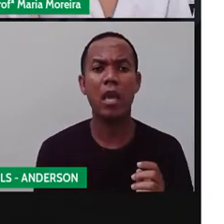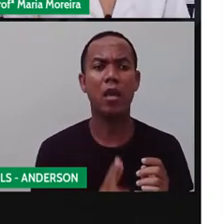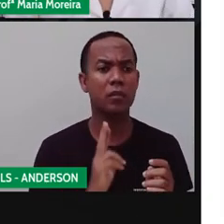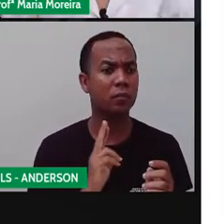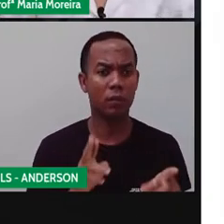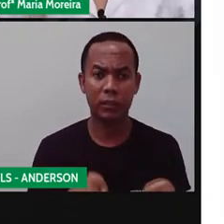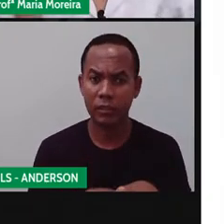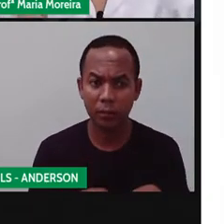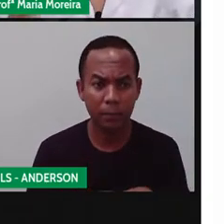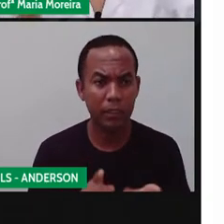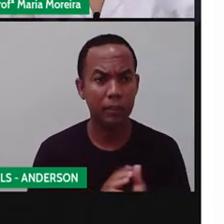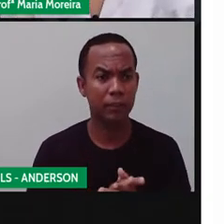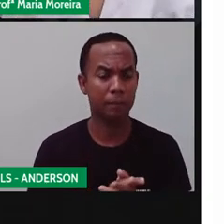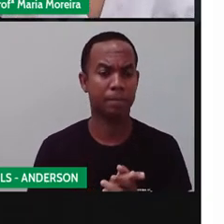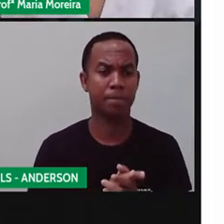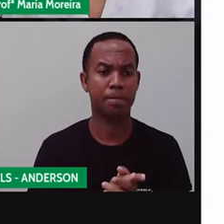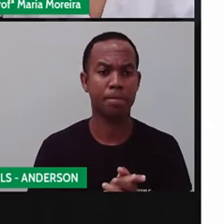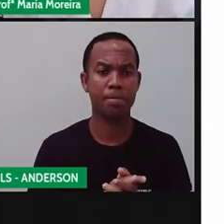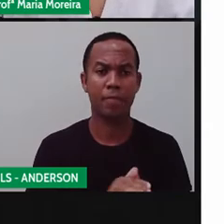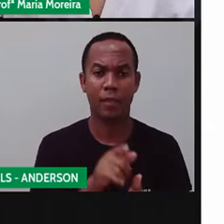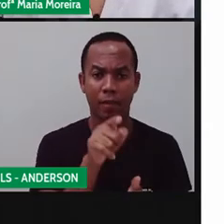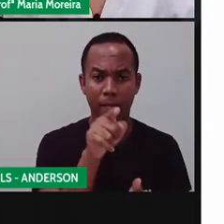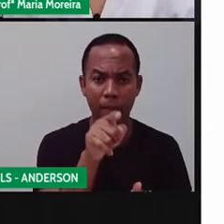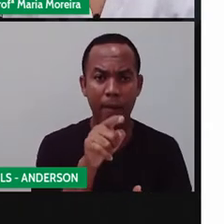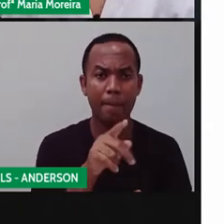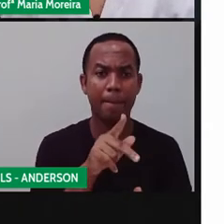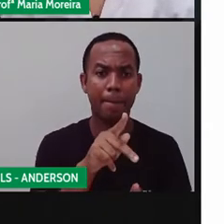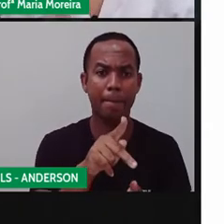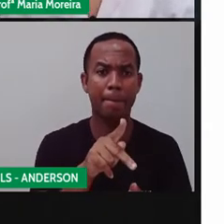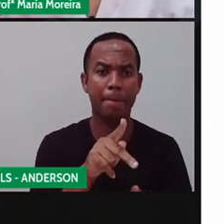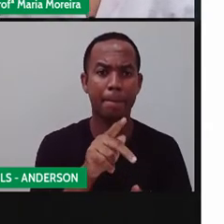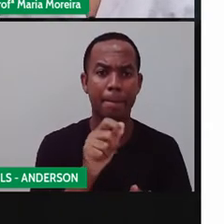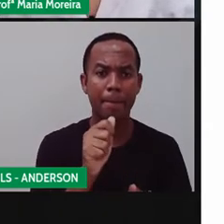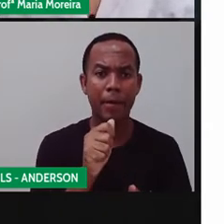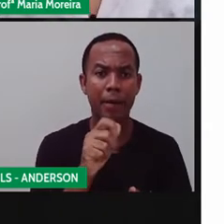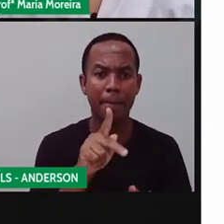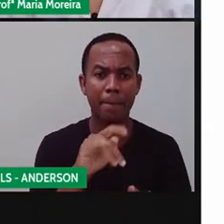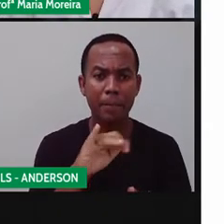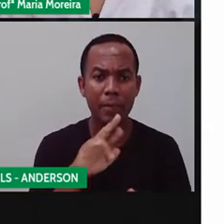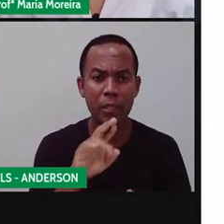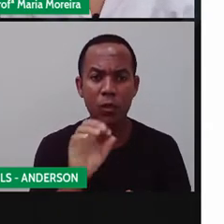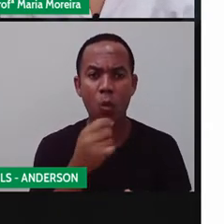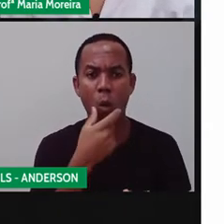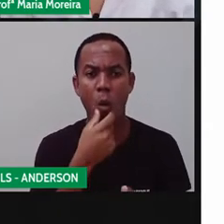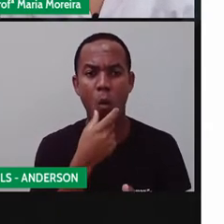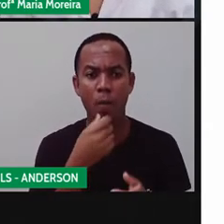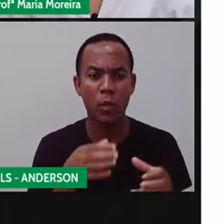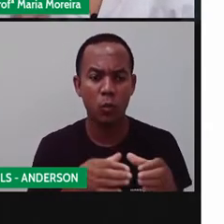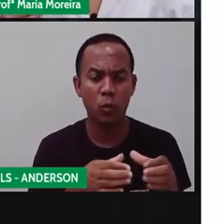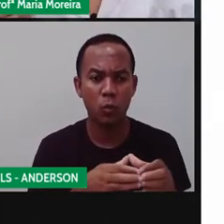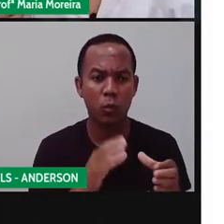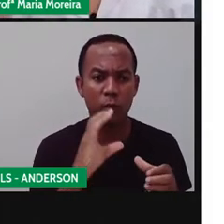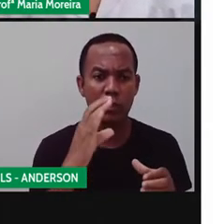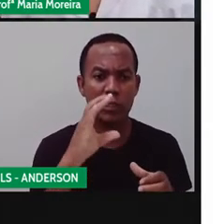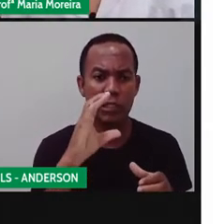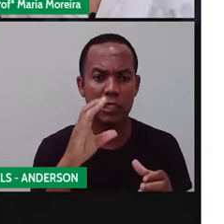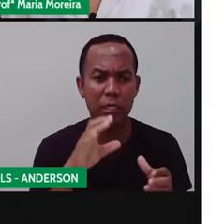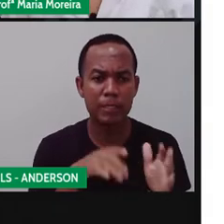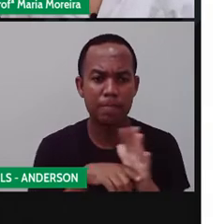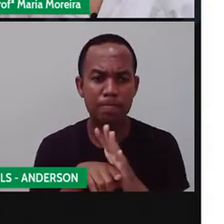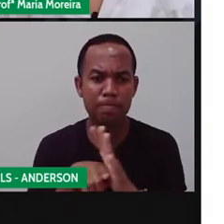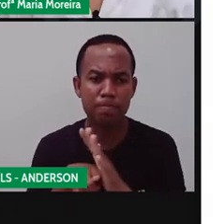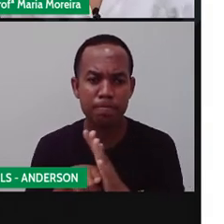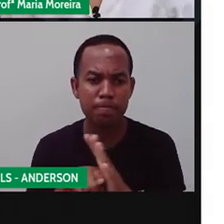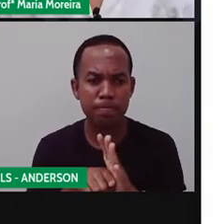Foram por meio desses papiros, né? Que os cientistas compreenderam o sistema de numeração